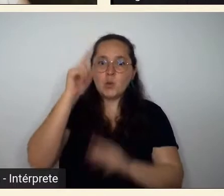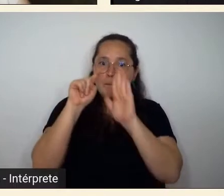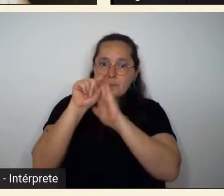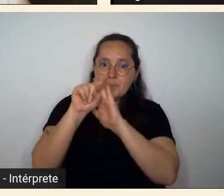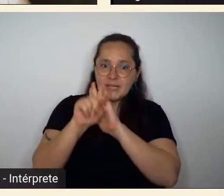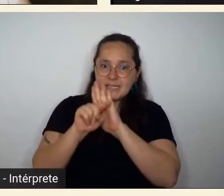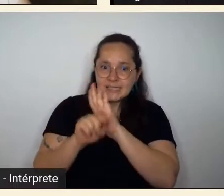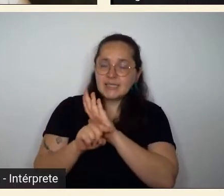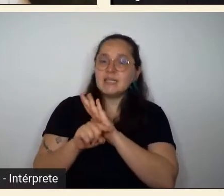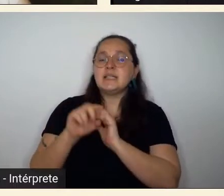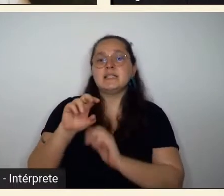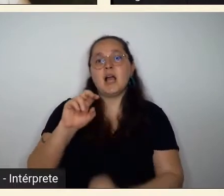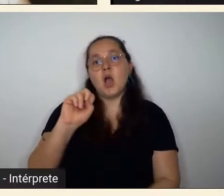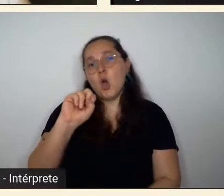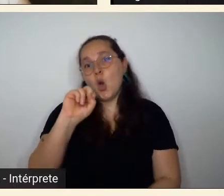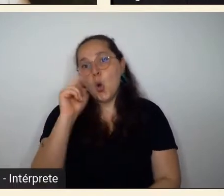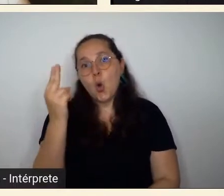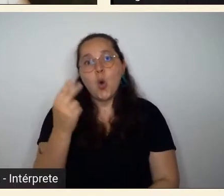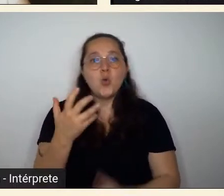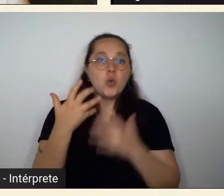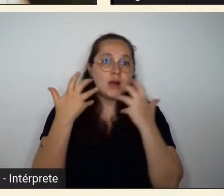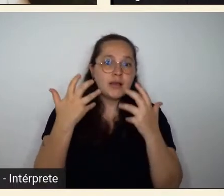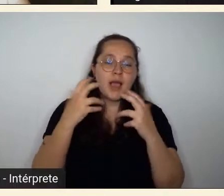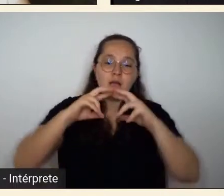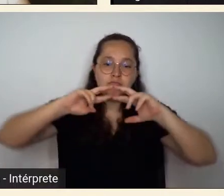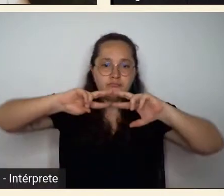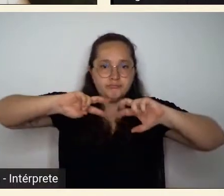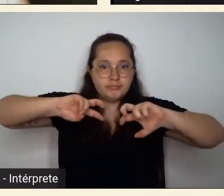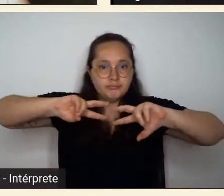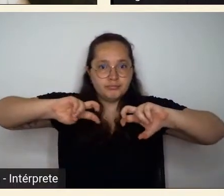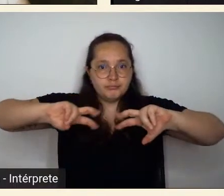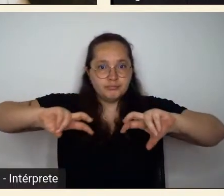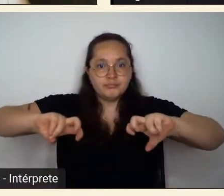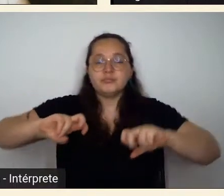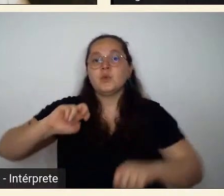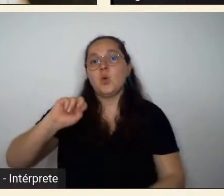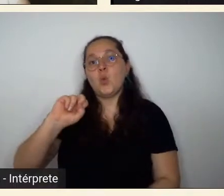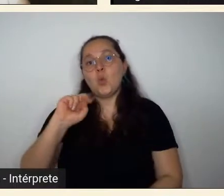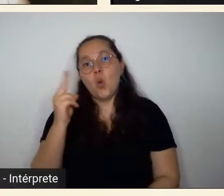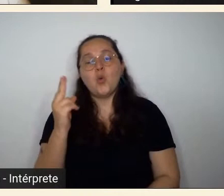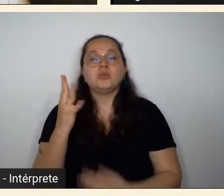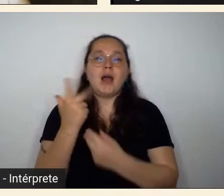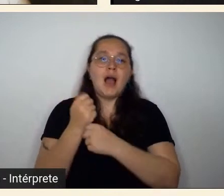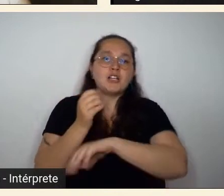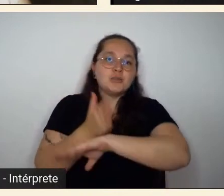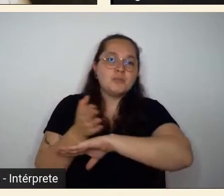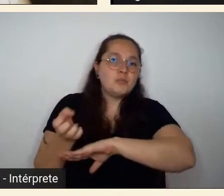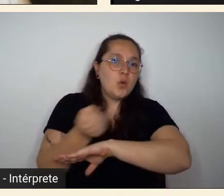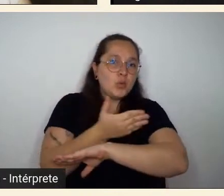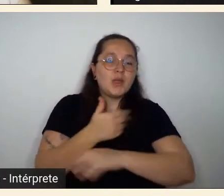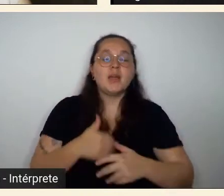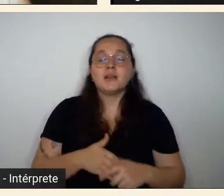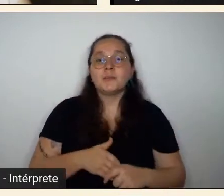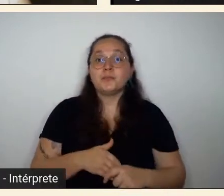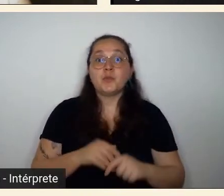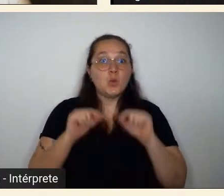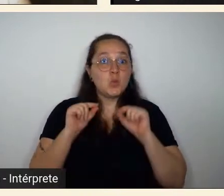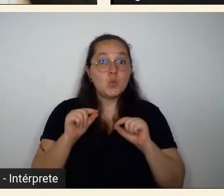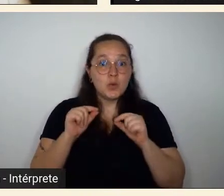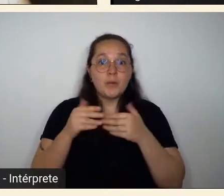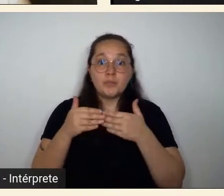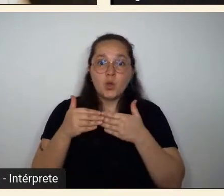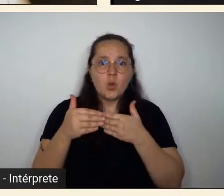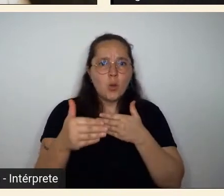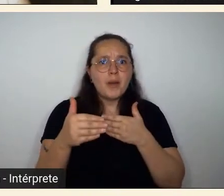vai adentrar a história da arte brasileira ou a história da arte moderna no Brasil começa pelo livro da